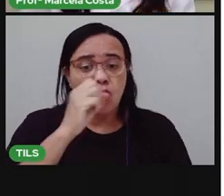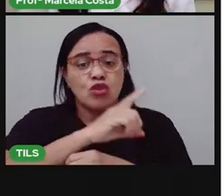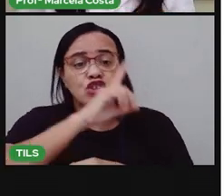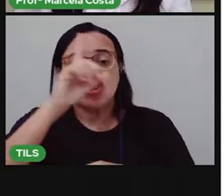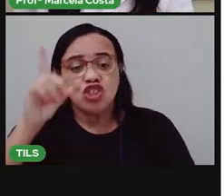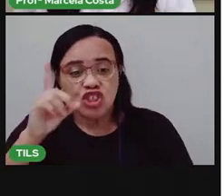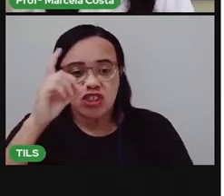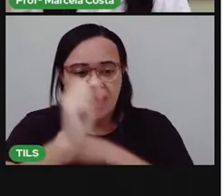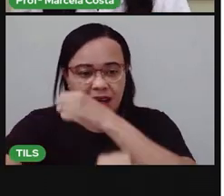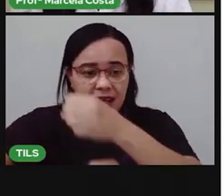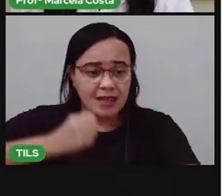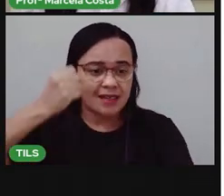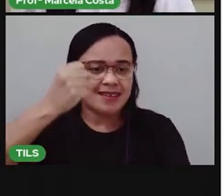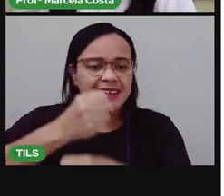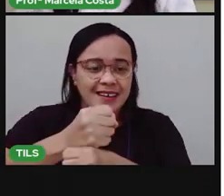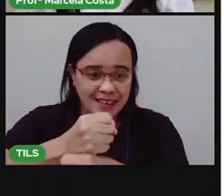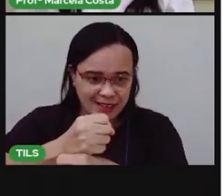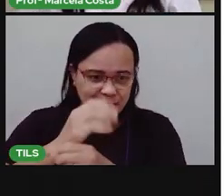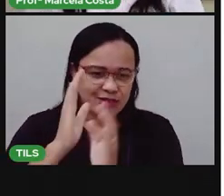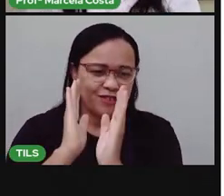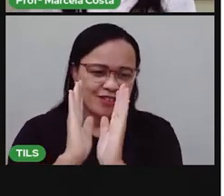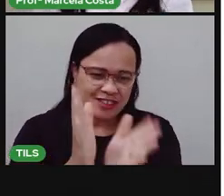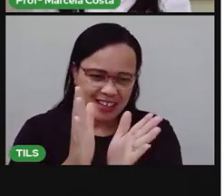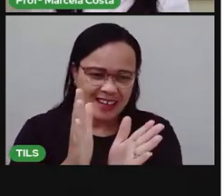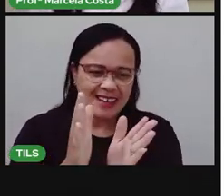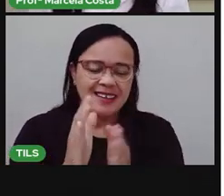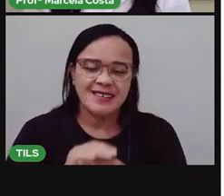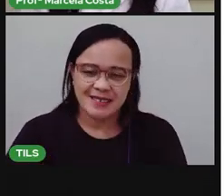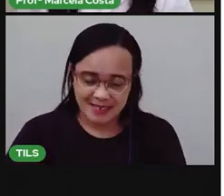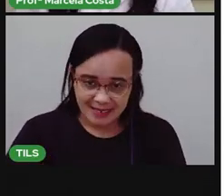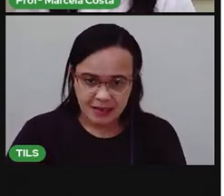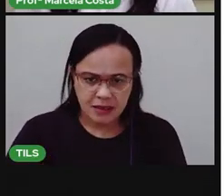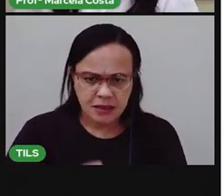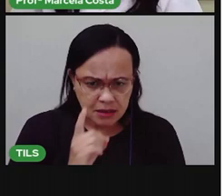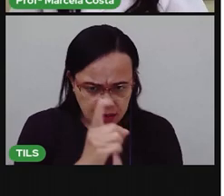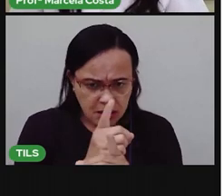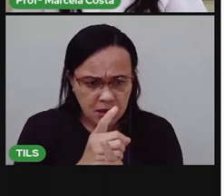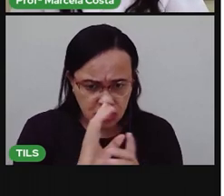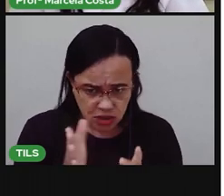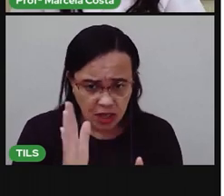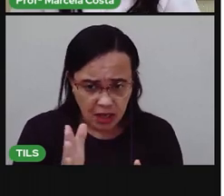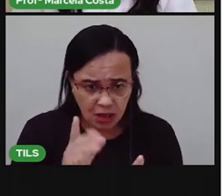Já conseguiu localizar aí a data de validade do produto que você tem?